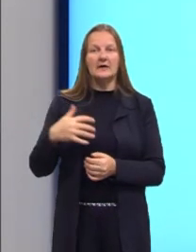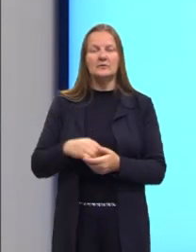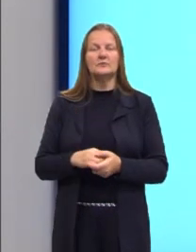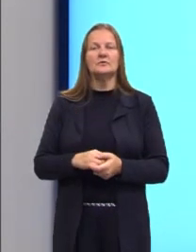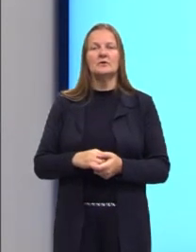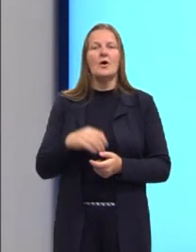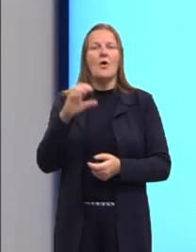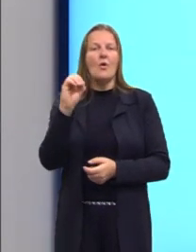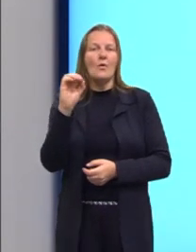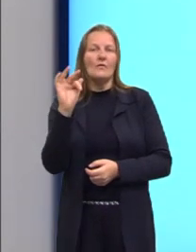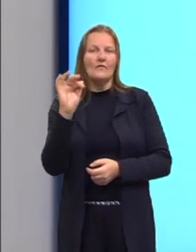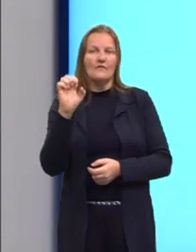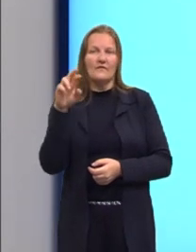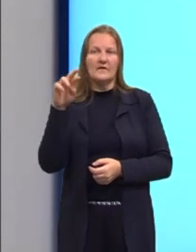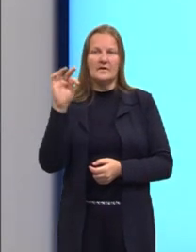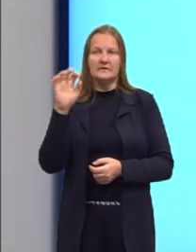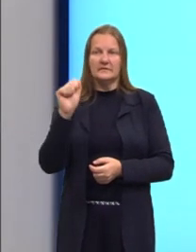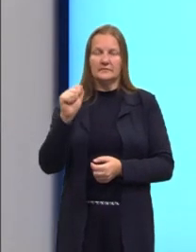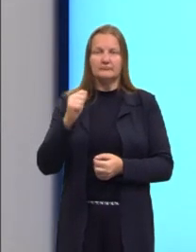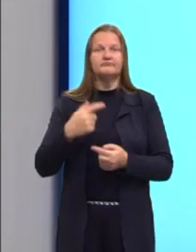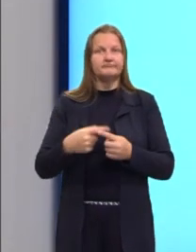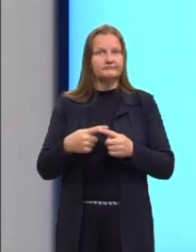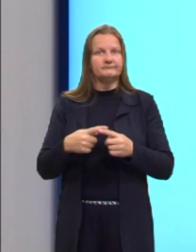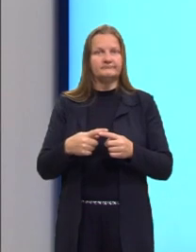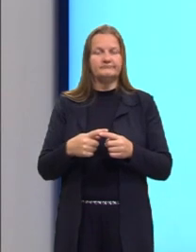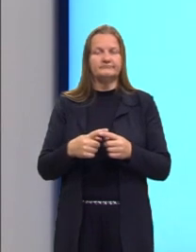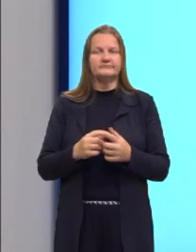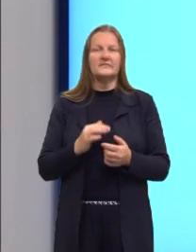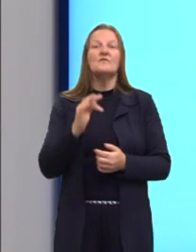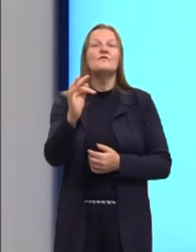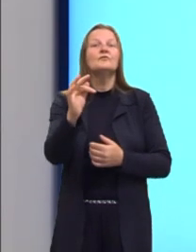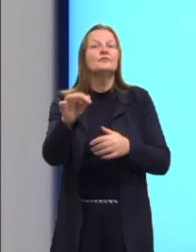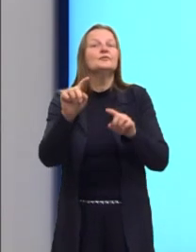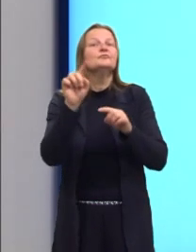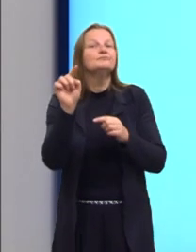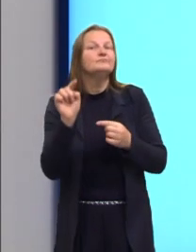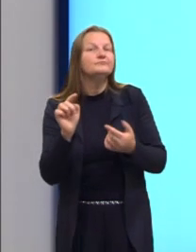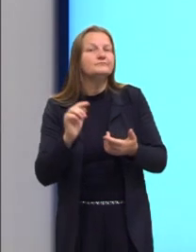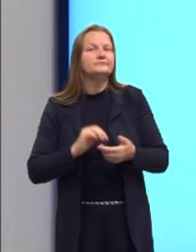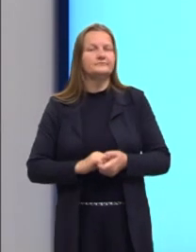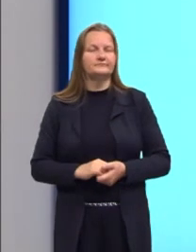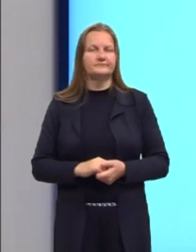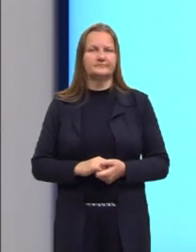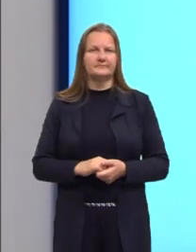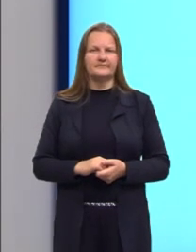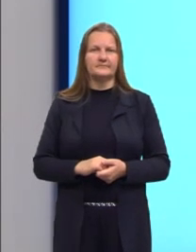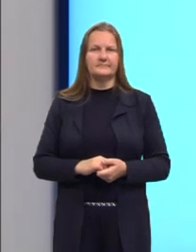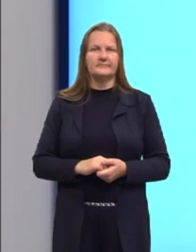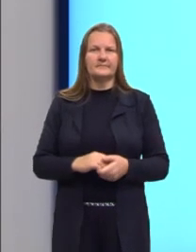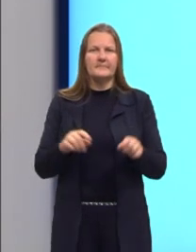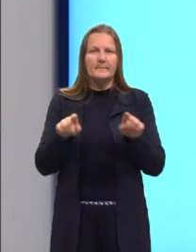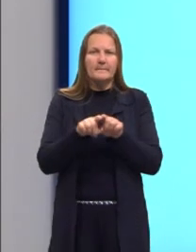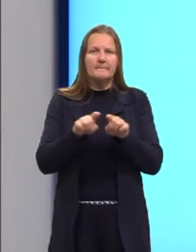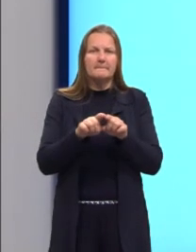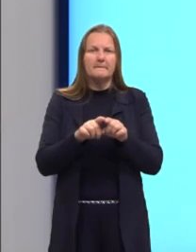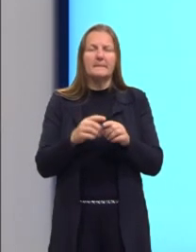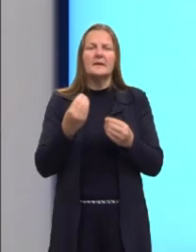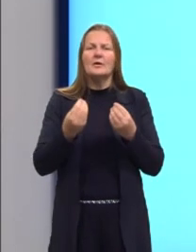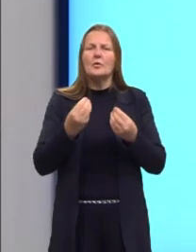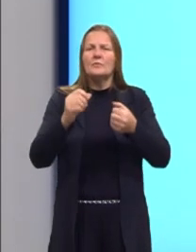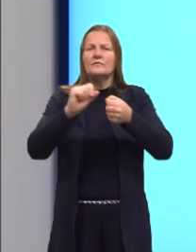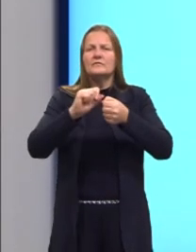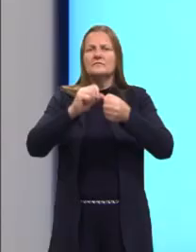oferta, entre outras coisas. E uma coisa que também se dá, que é o escoamento